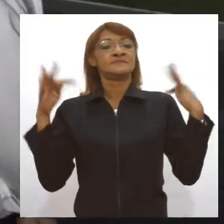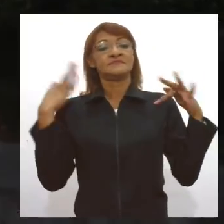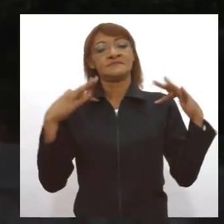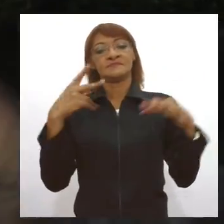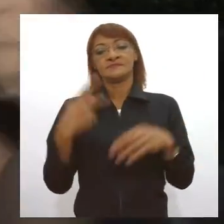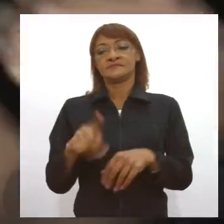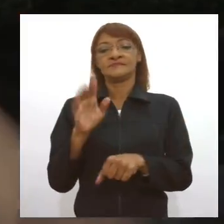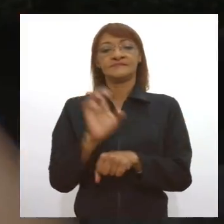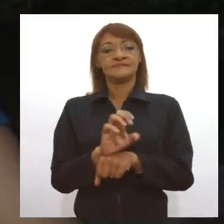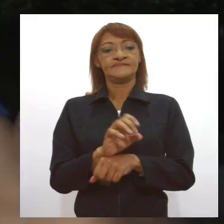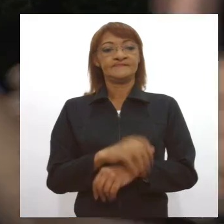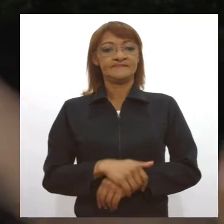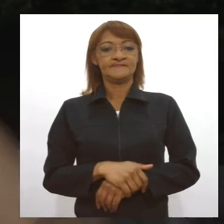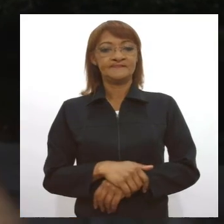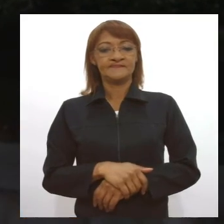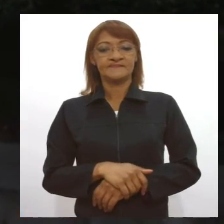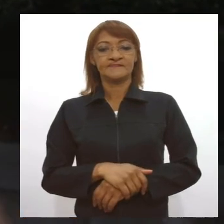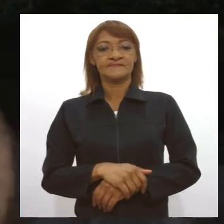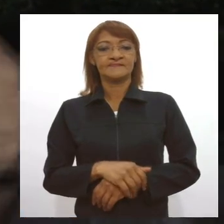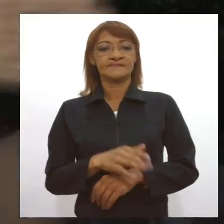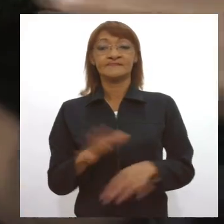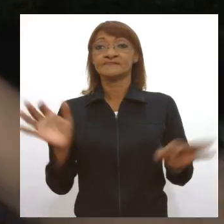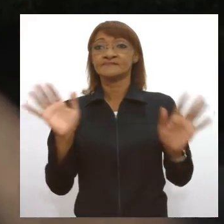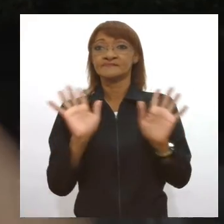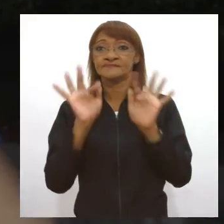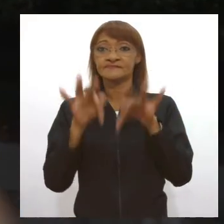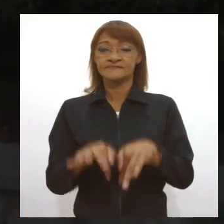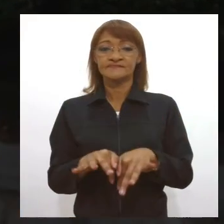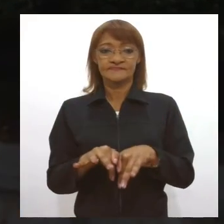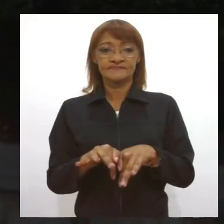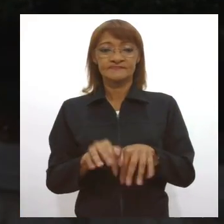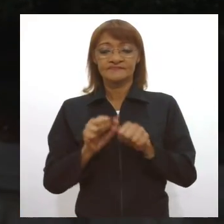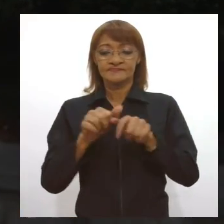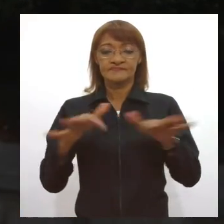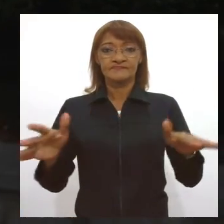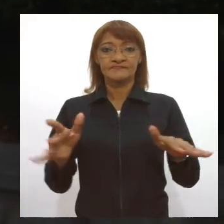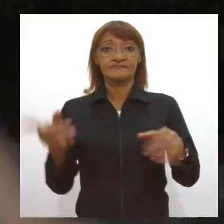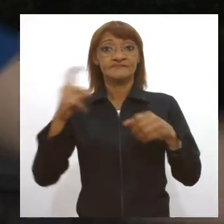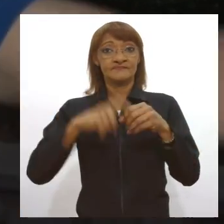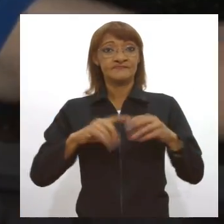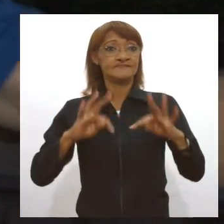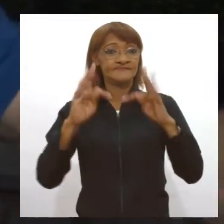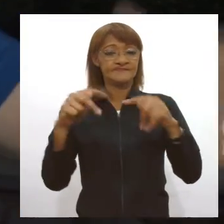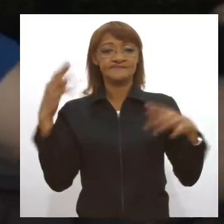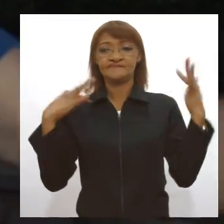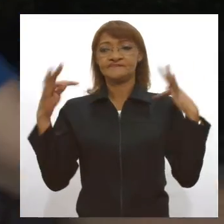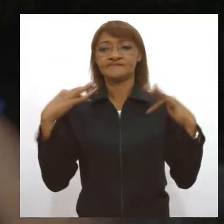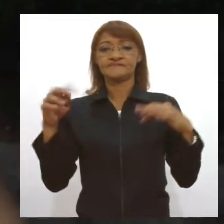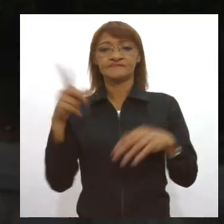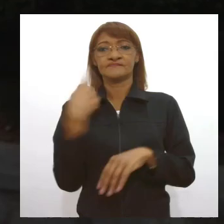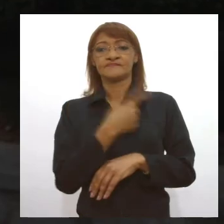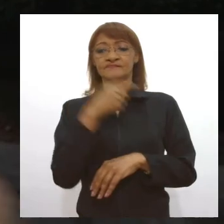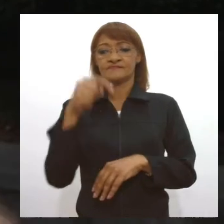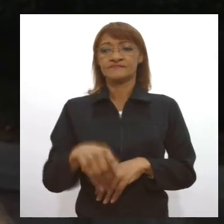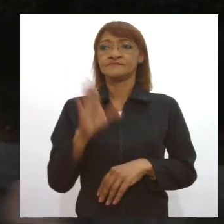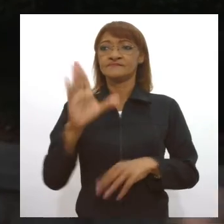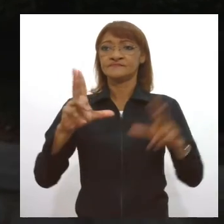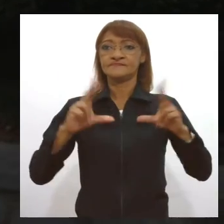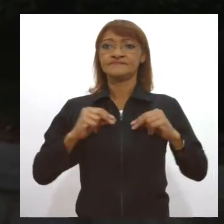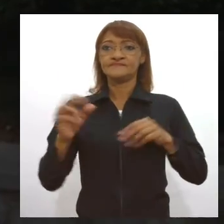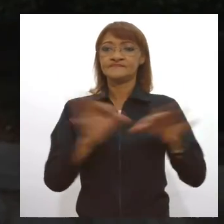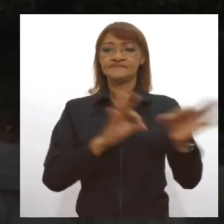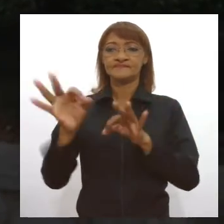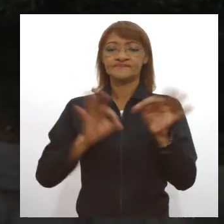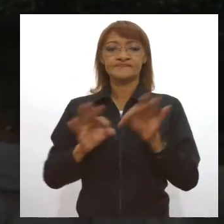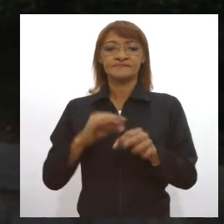Estado. Quando terminar a pandemia, que retomarmos o fluxo de turismo, nós já temos aqui preparado para receber turistas e, com certeza,